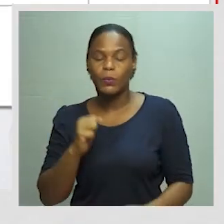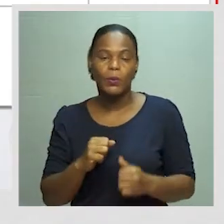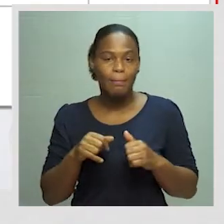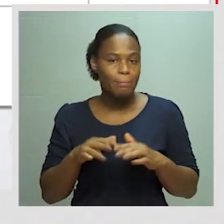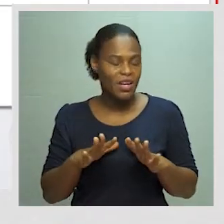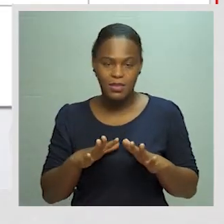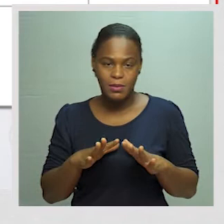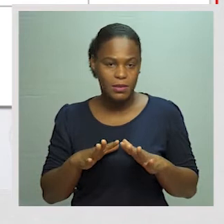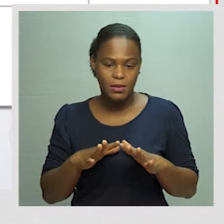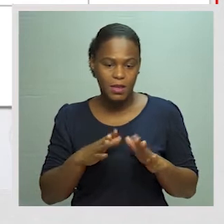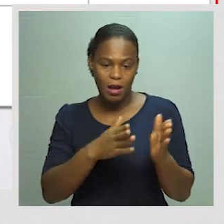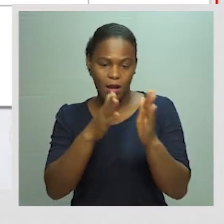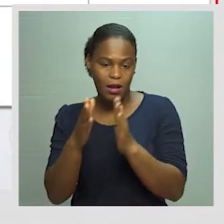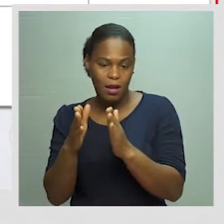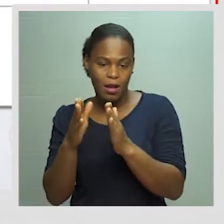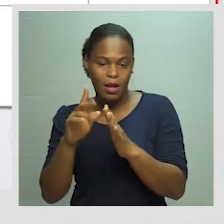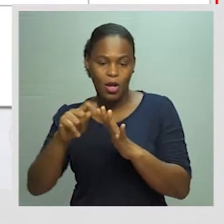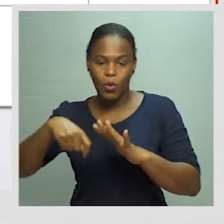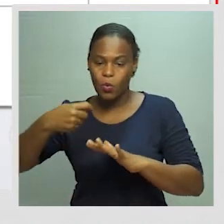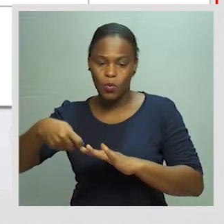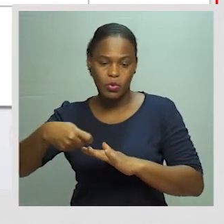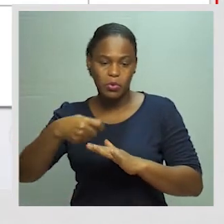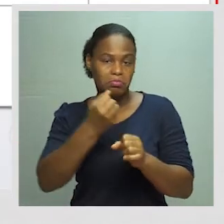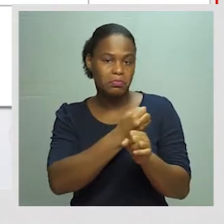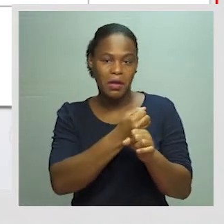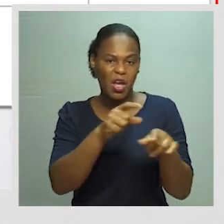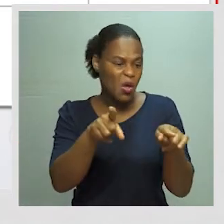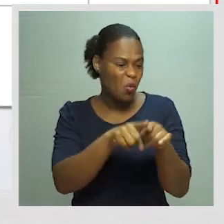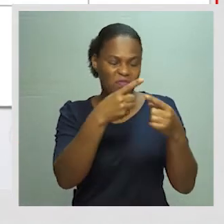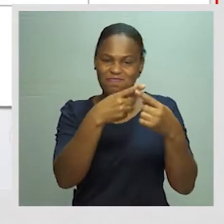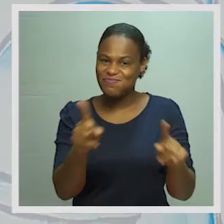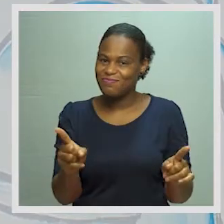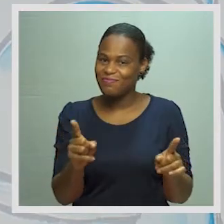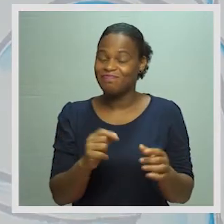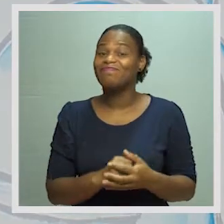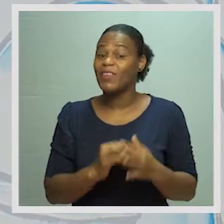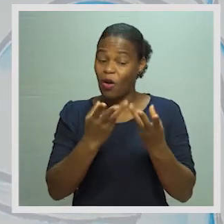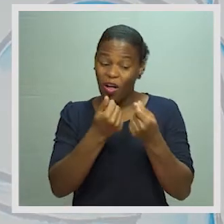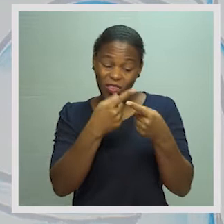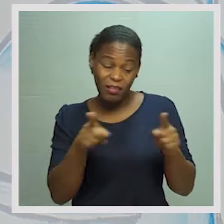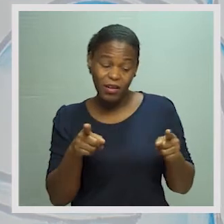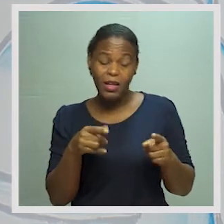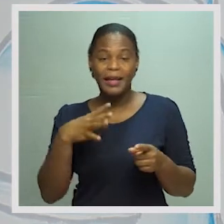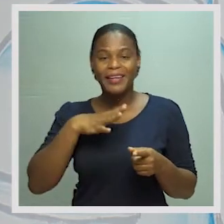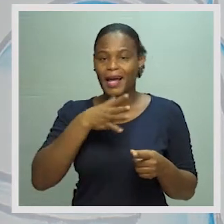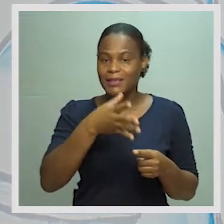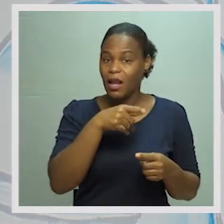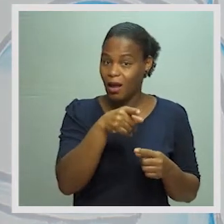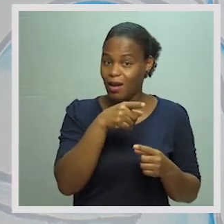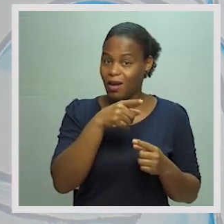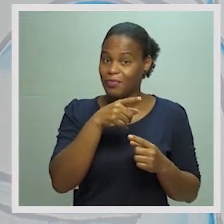Mas aqui não há igualdade entre recursos e empregos. Isso significa o quê? Que esse agente econômico